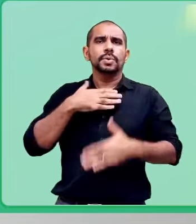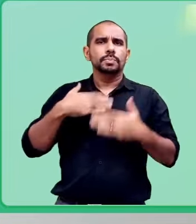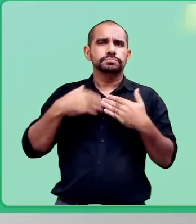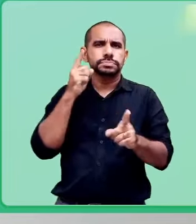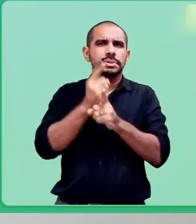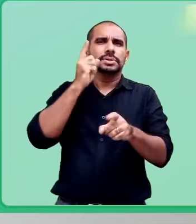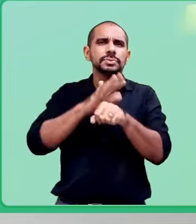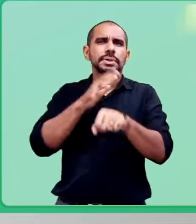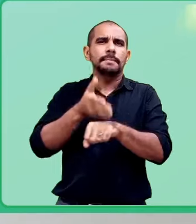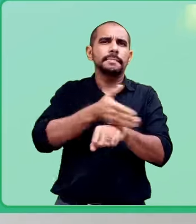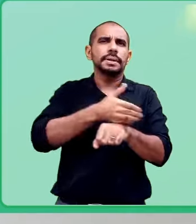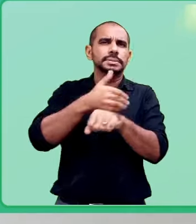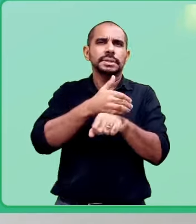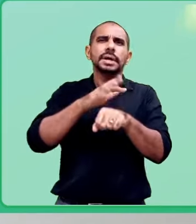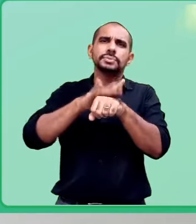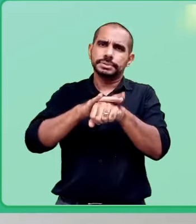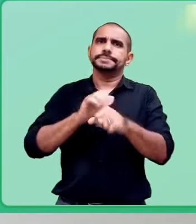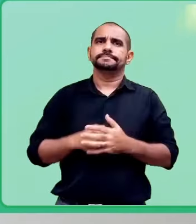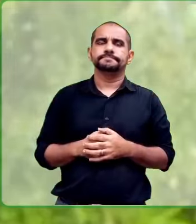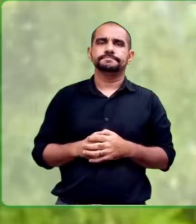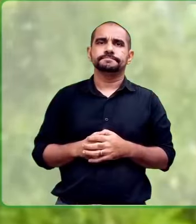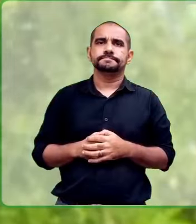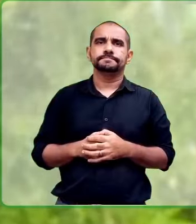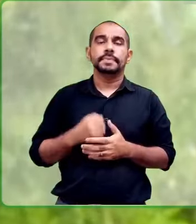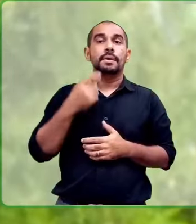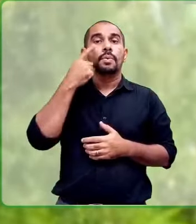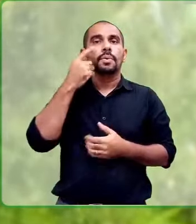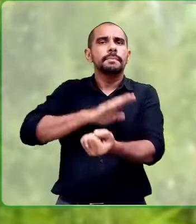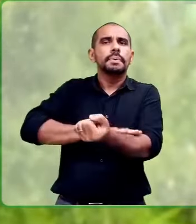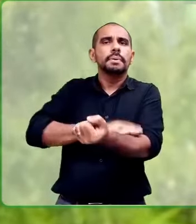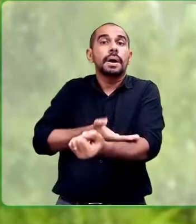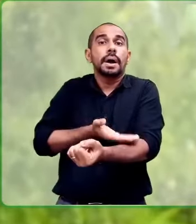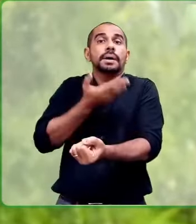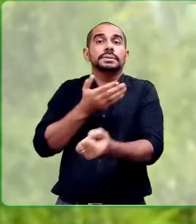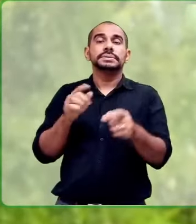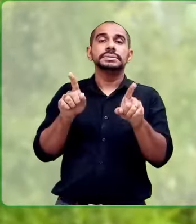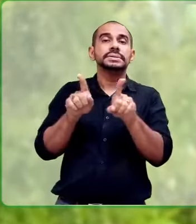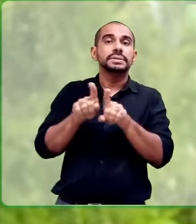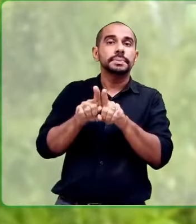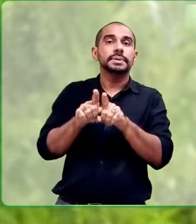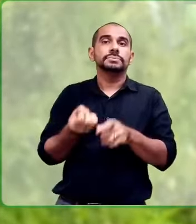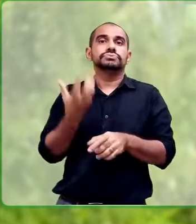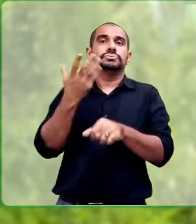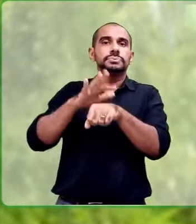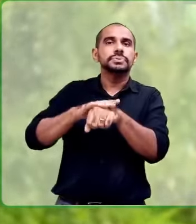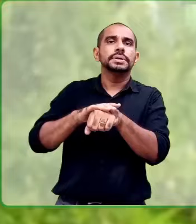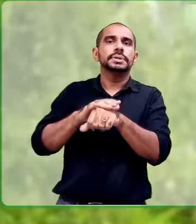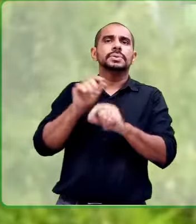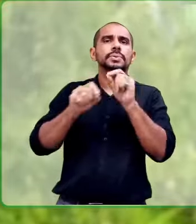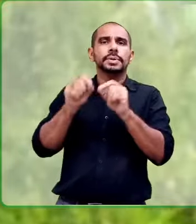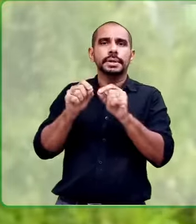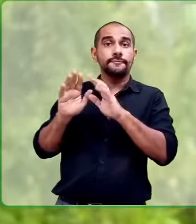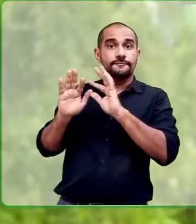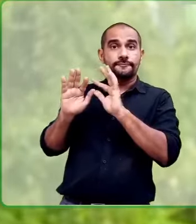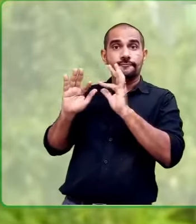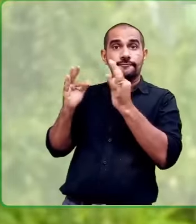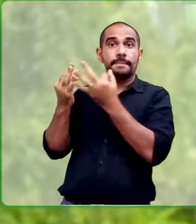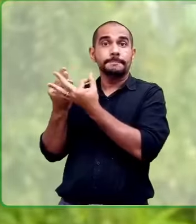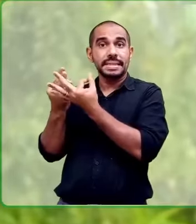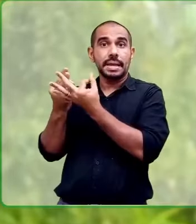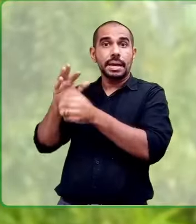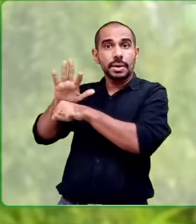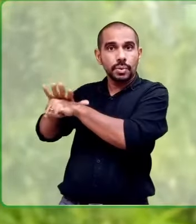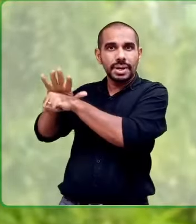detectar de maneira precoce a doença. Além da pressão ocular elevada, há outros fatores de risco para o desenvolvimento do